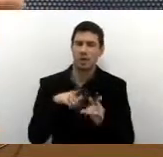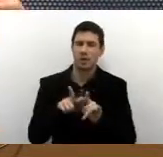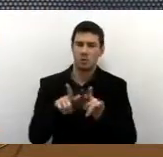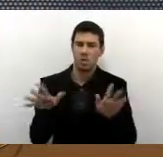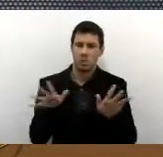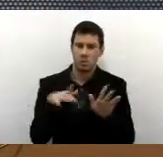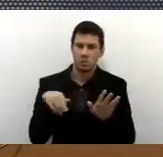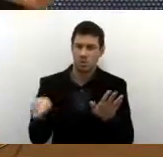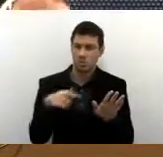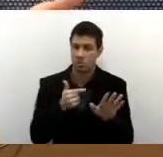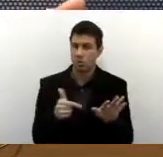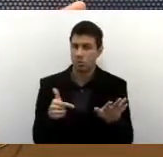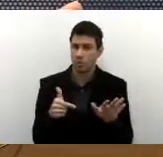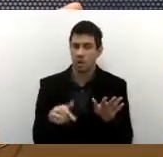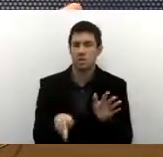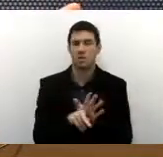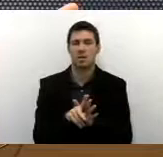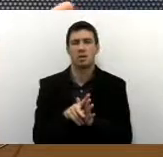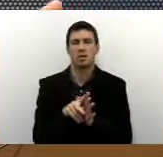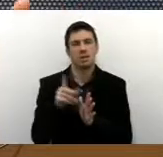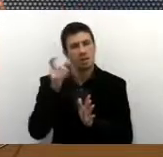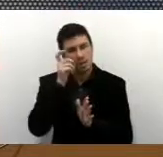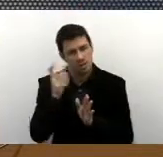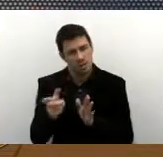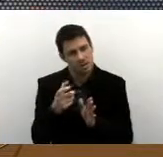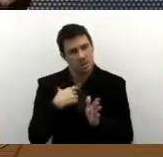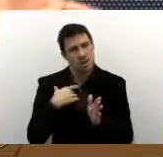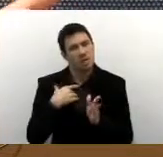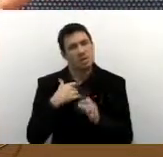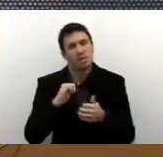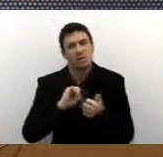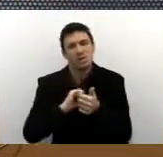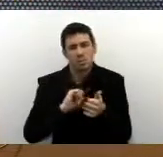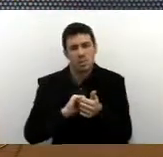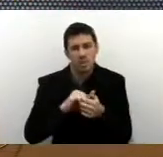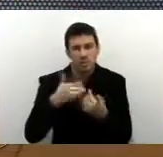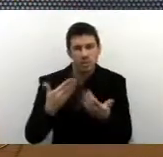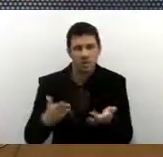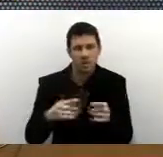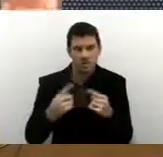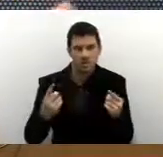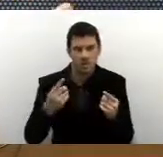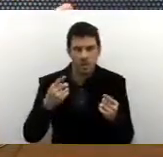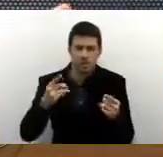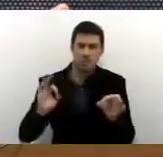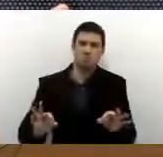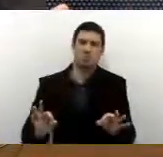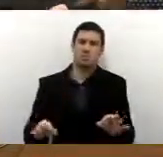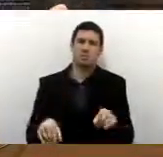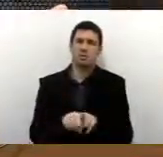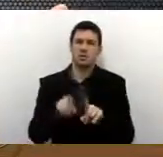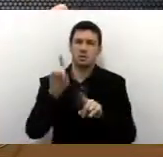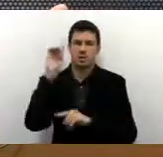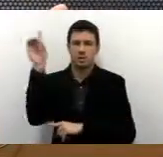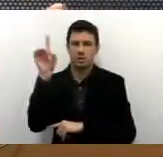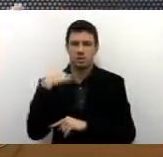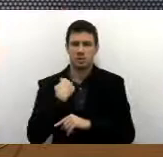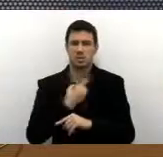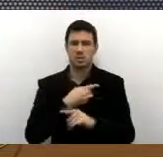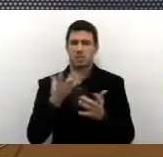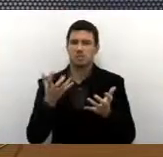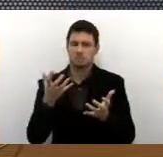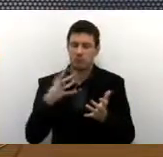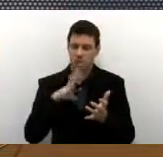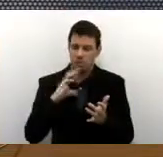interesse em qualificar os jovens do Estado de São Paulo, isso é lamentável, mas graças a Deus nós temos um prefeito que visa